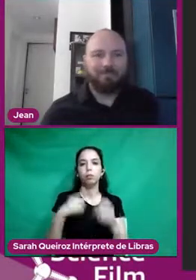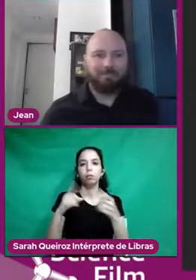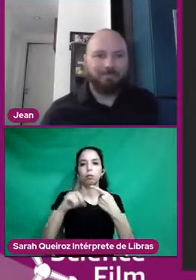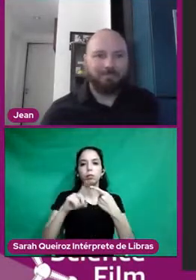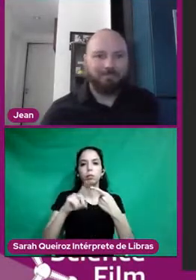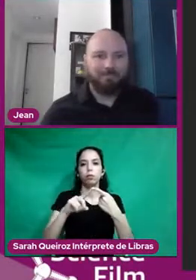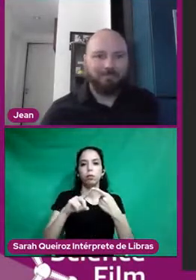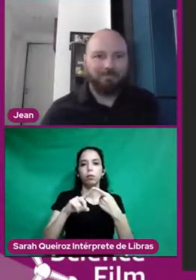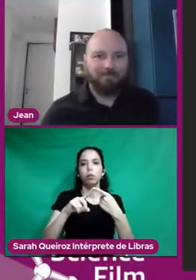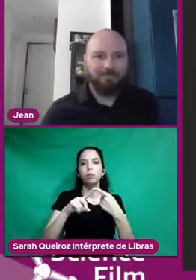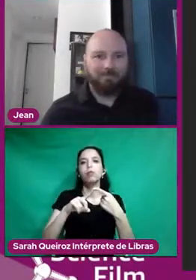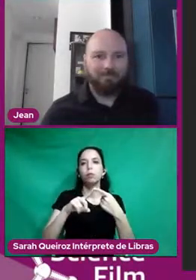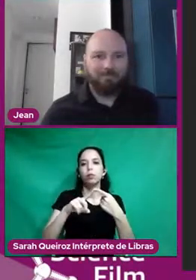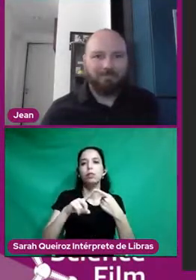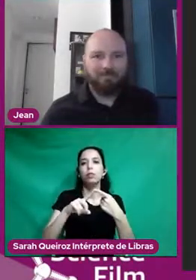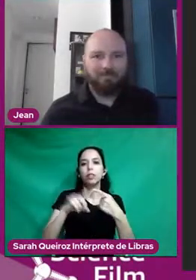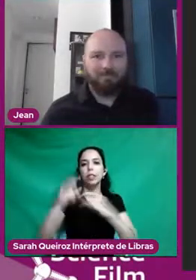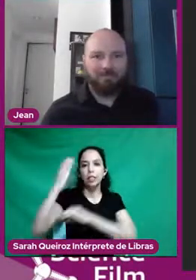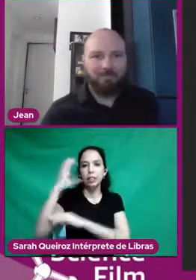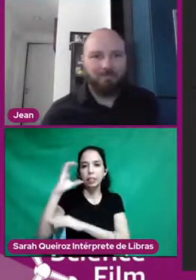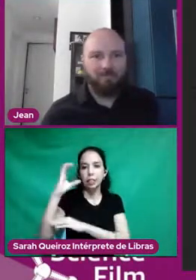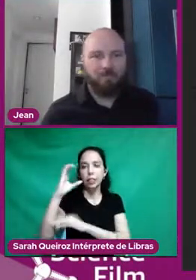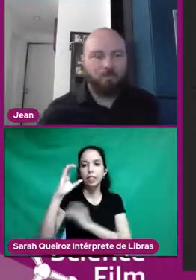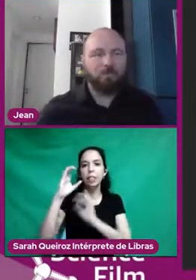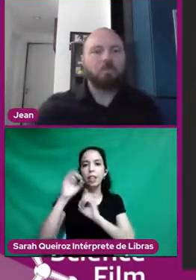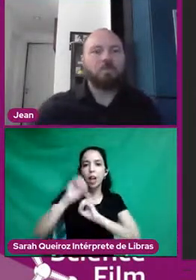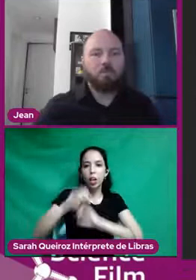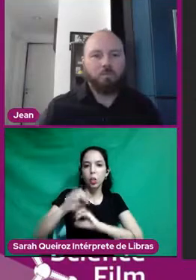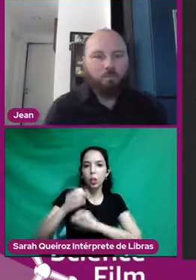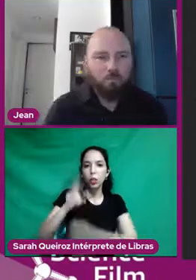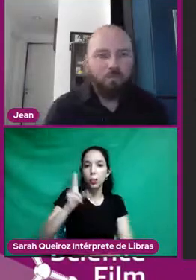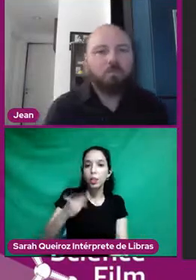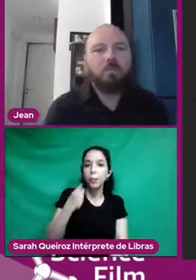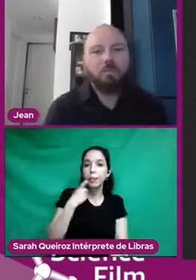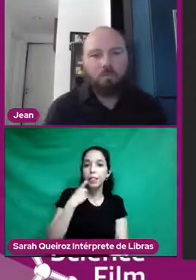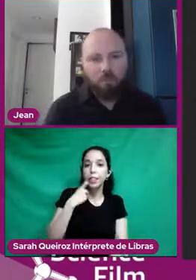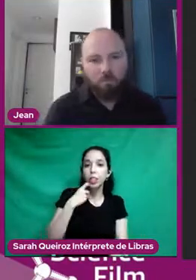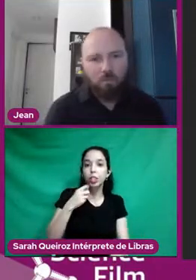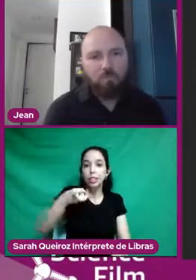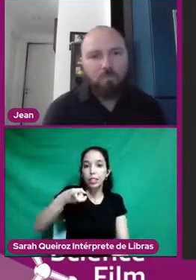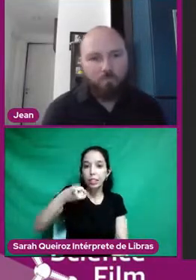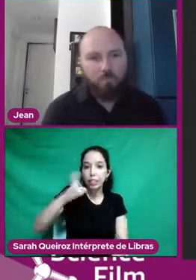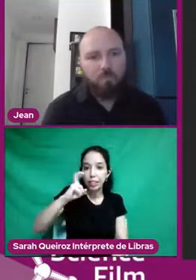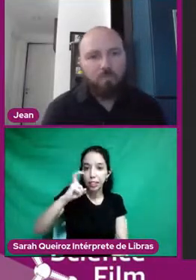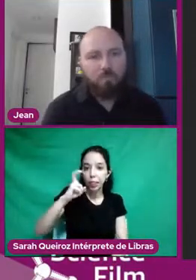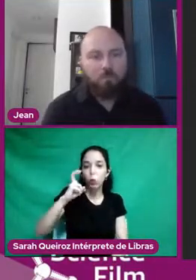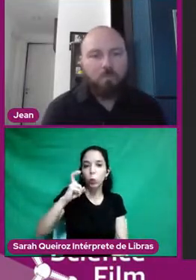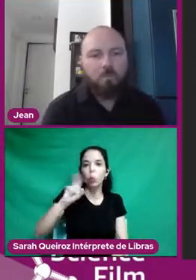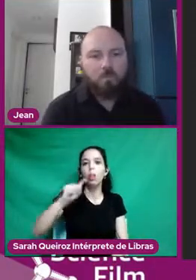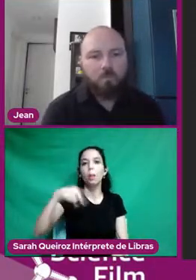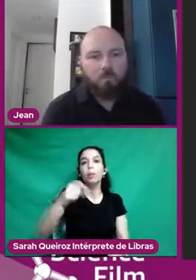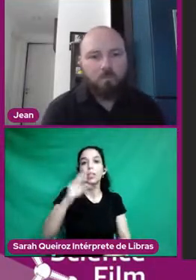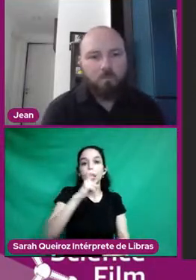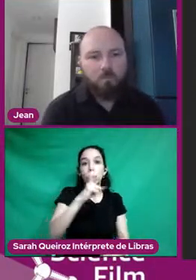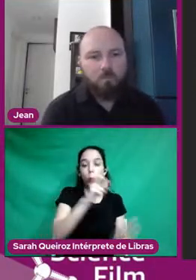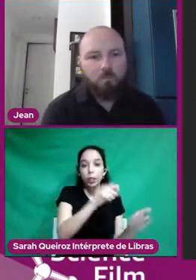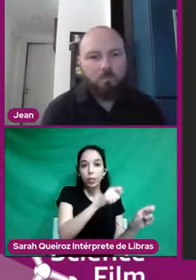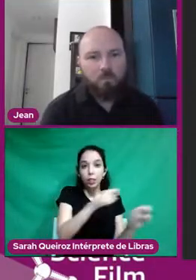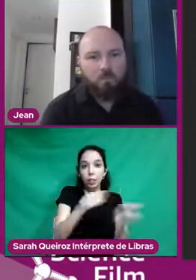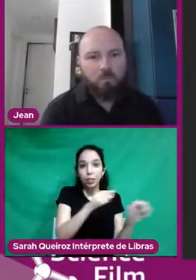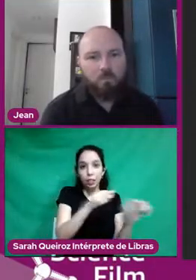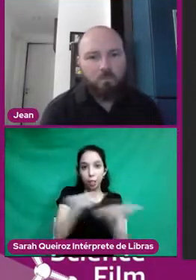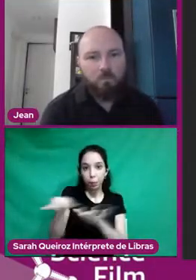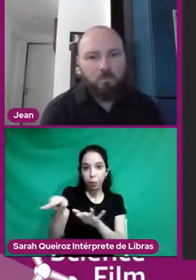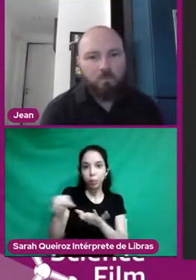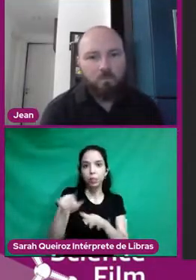Ciência e Educação acontecem sempre às sextas-feiras, às 17 horas, nas próximas cinco semanas. O próximo tema é